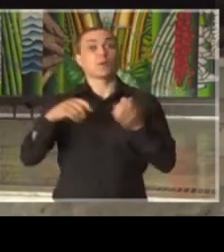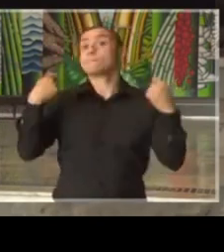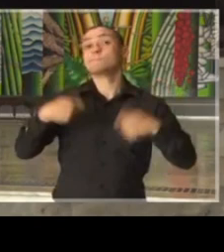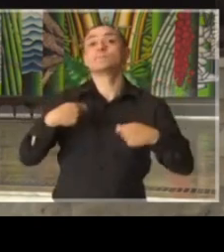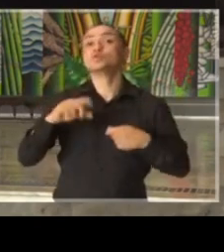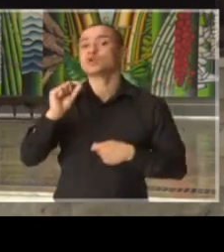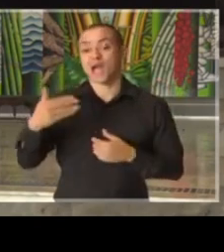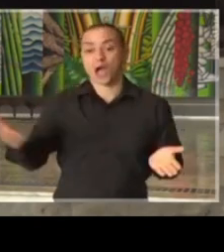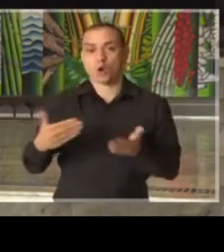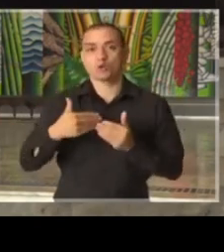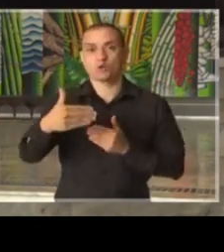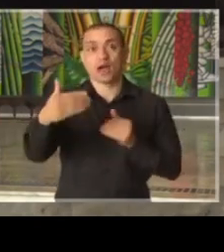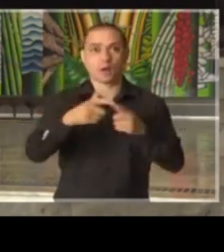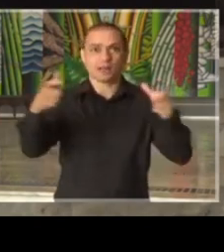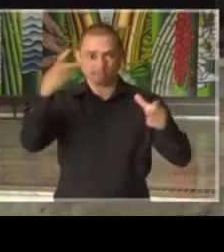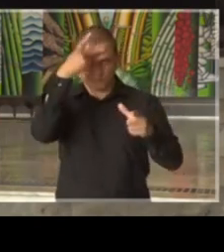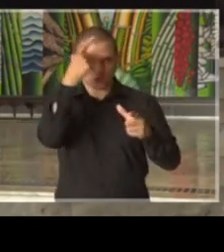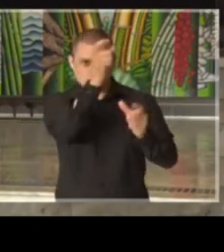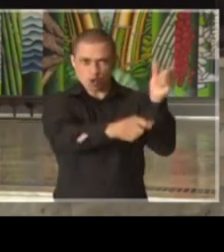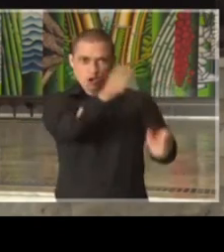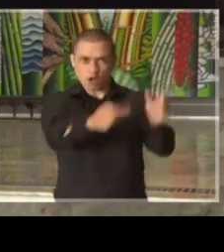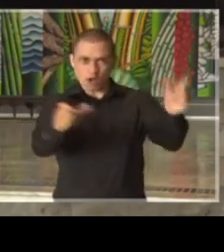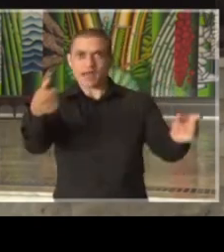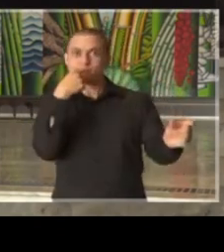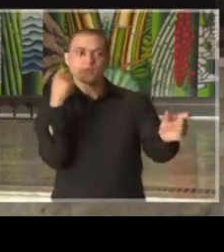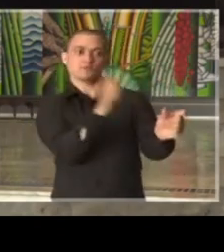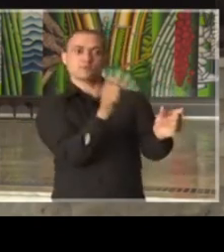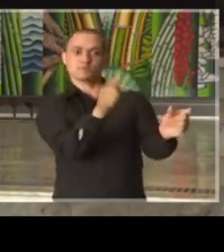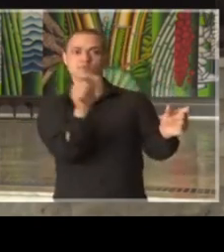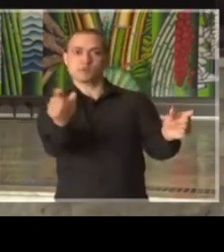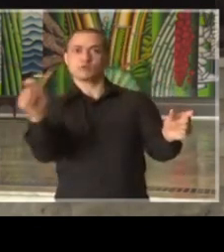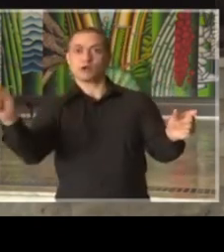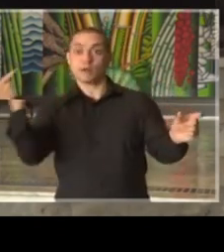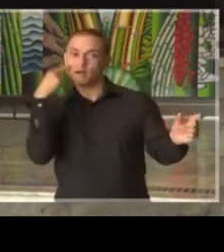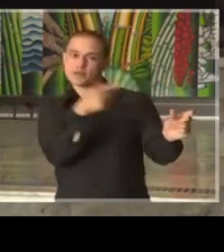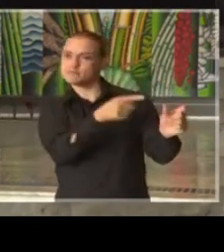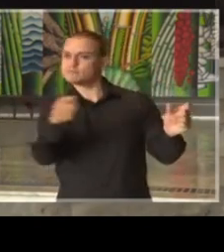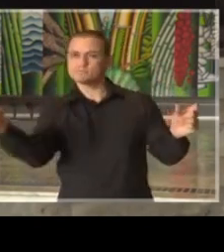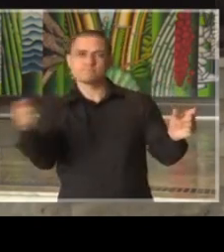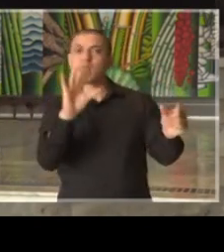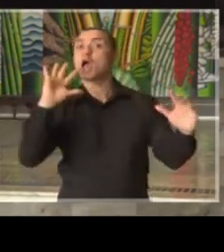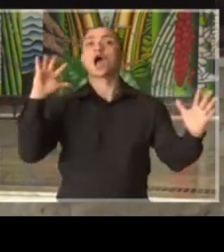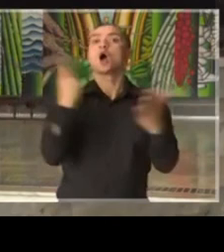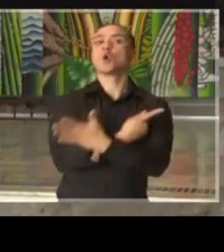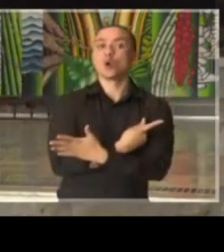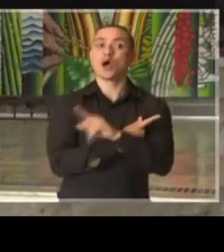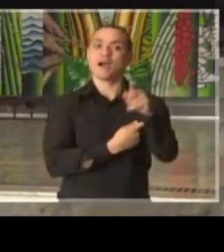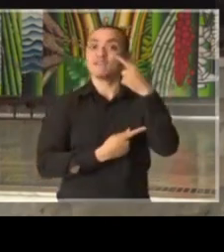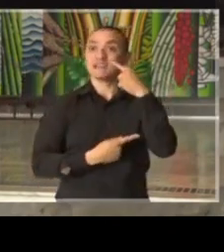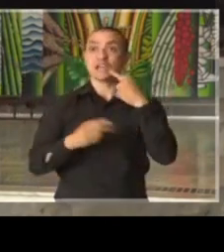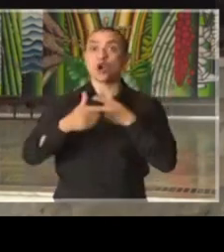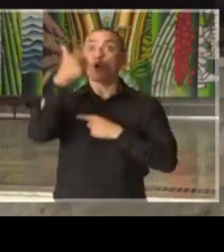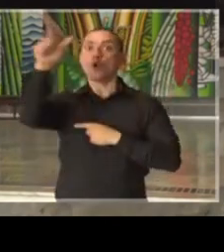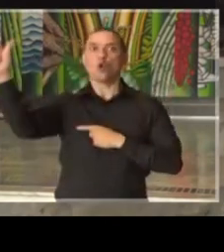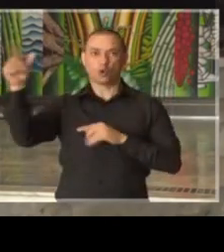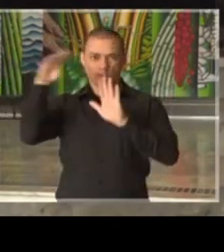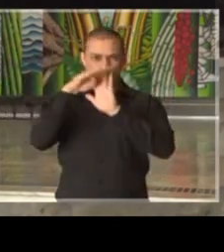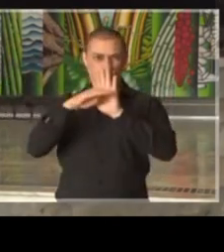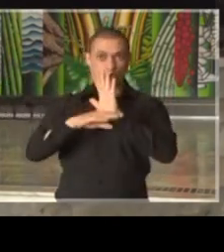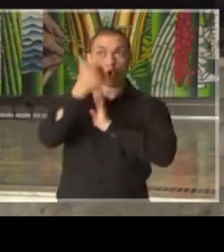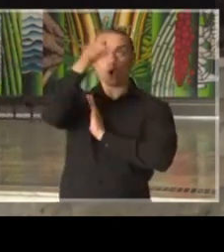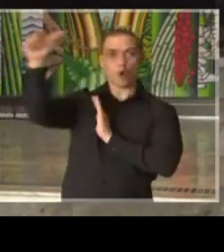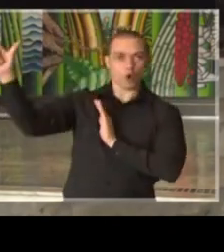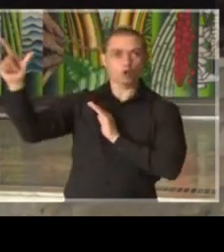fazer agora? Aumentar o número de voluntários. Há semelhança do que ocorre em 200 outros protocolos